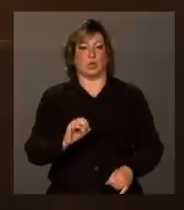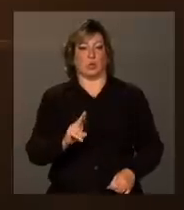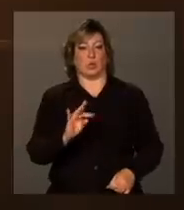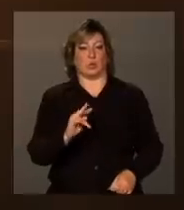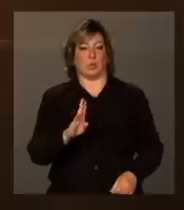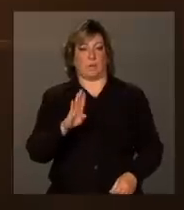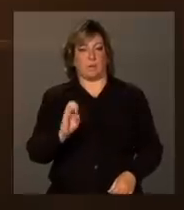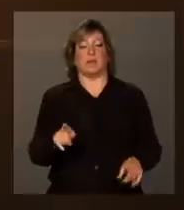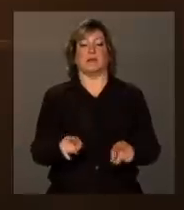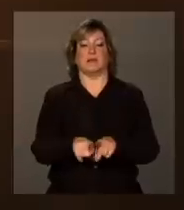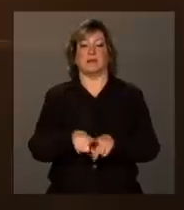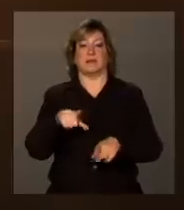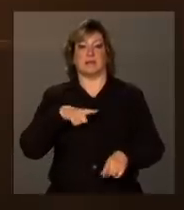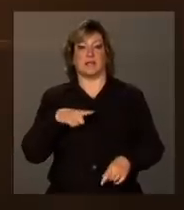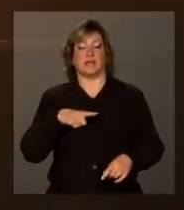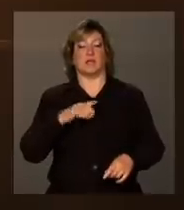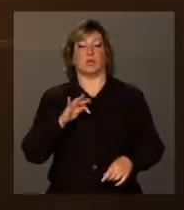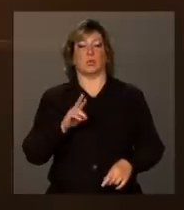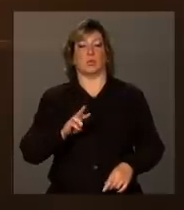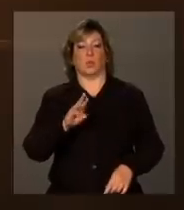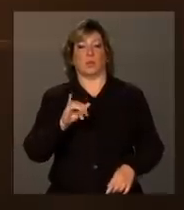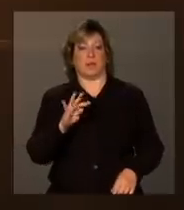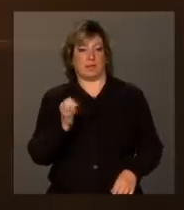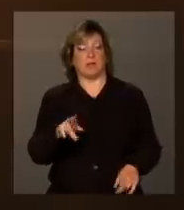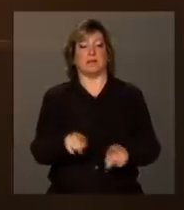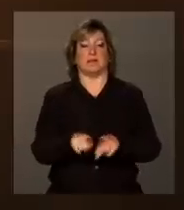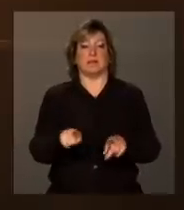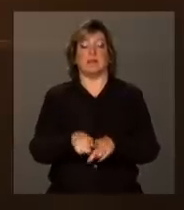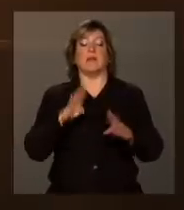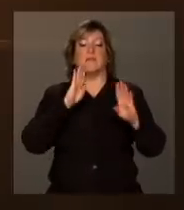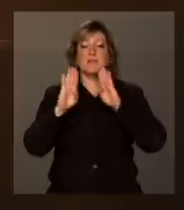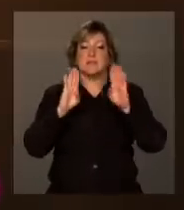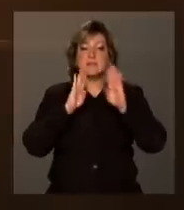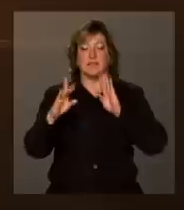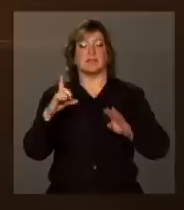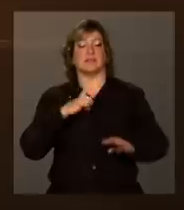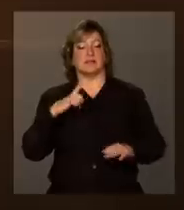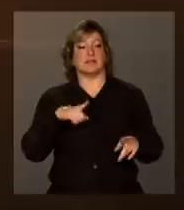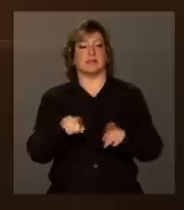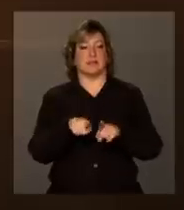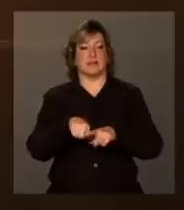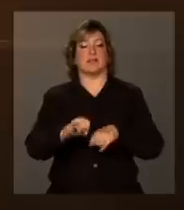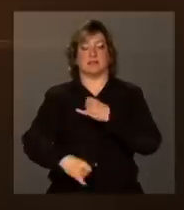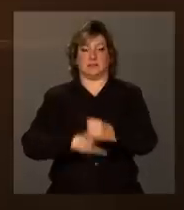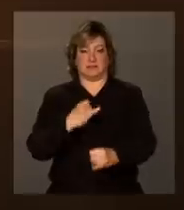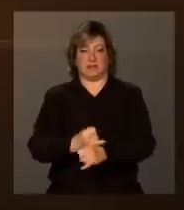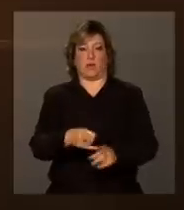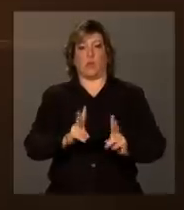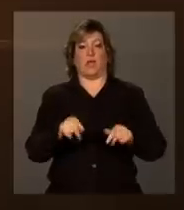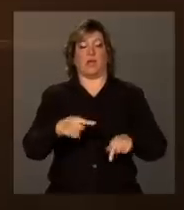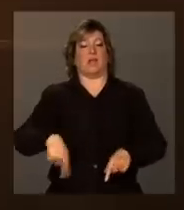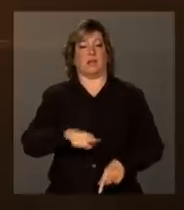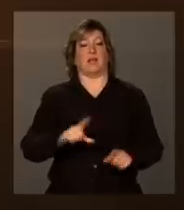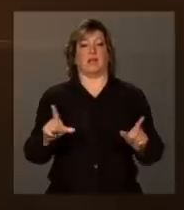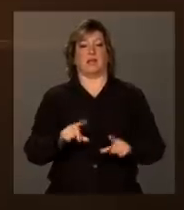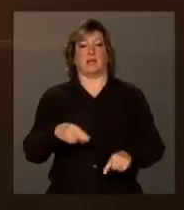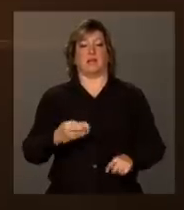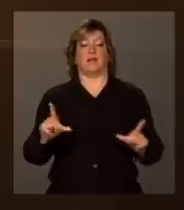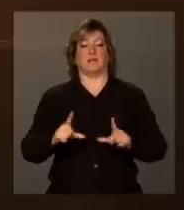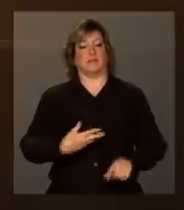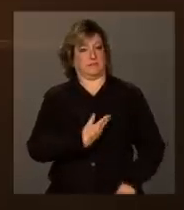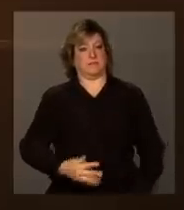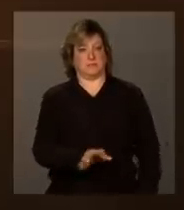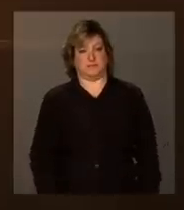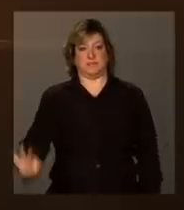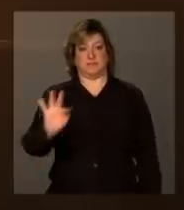tvnbr, twitter.com.br tvnbr e facebook.com.br tvnbr. Continue com a gente, NBR,